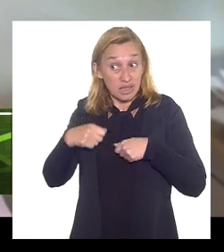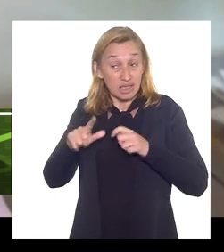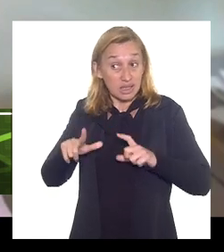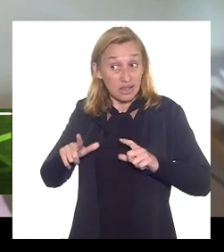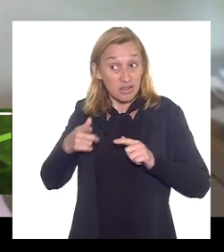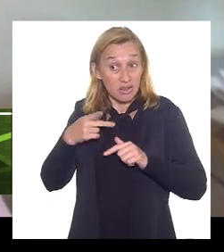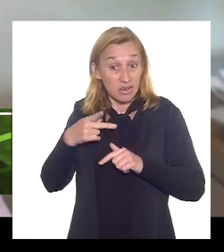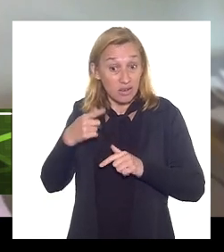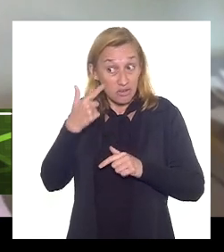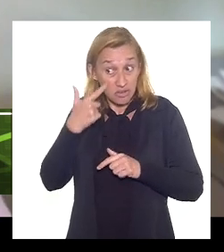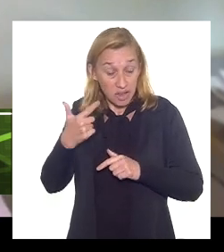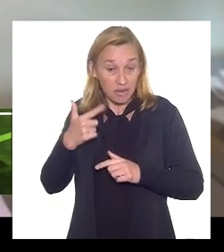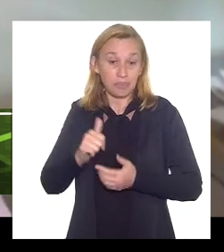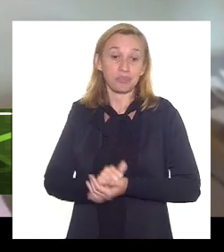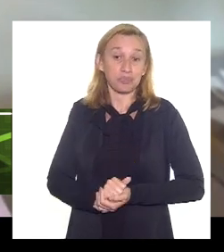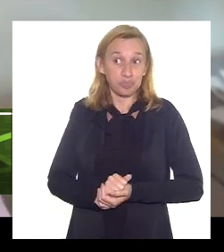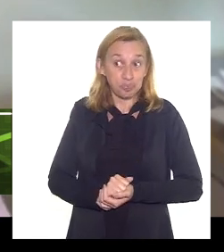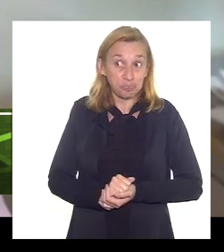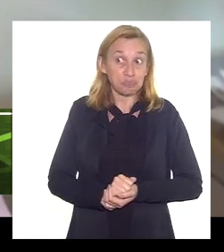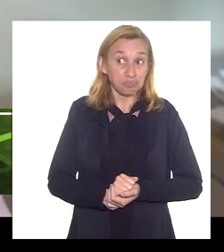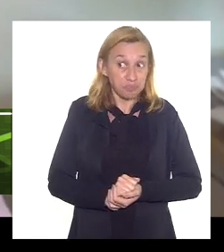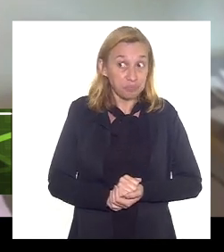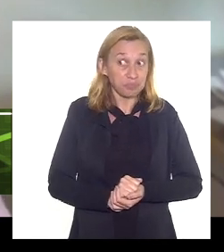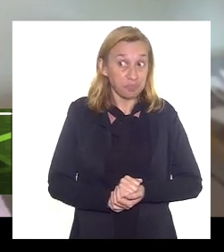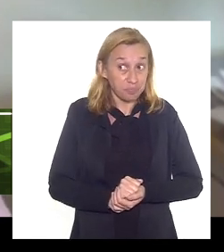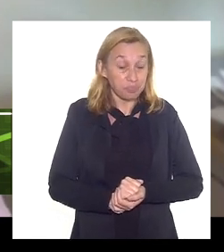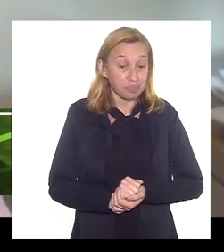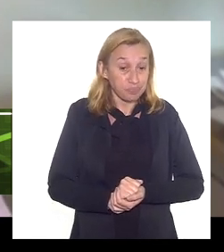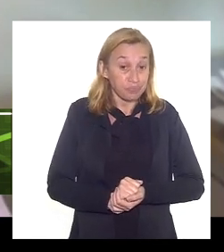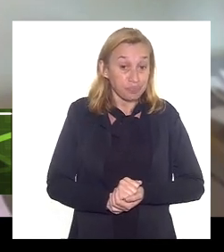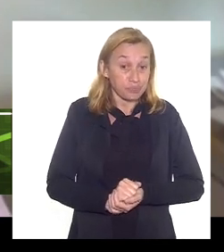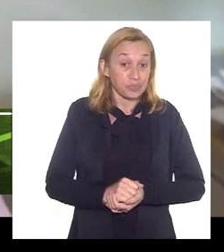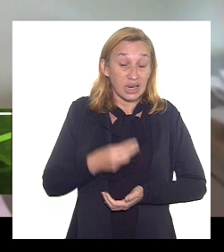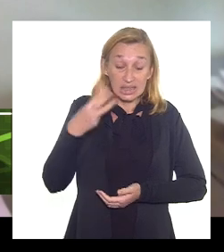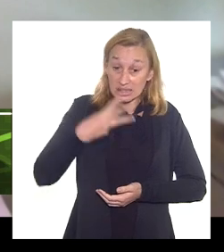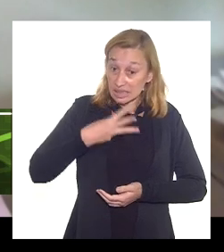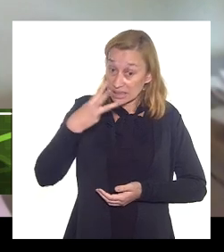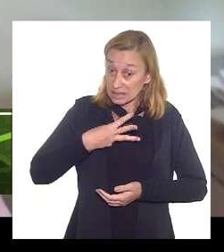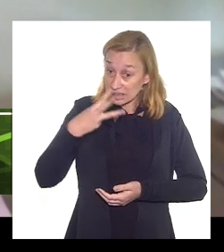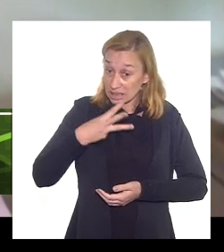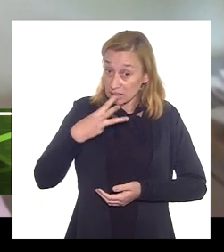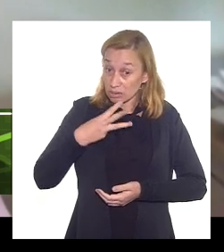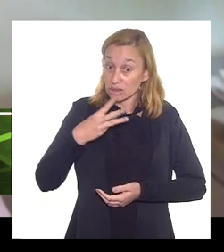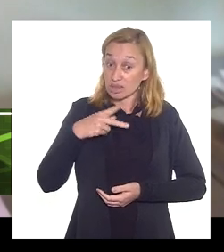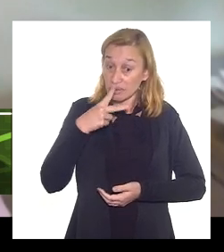exatamente no que diz respeito a esse terceiro item a